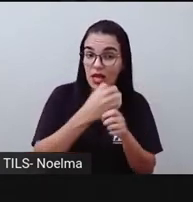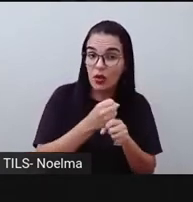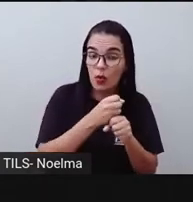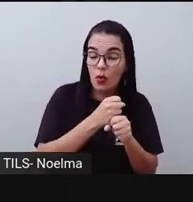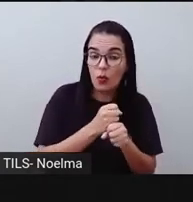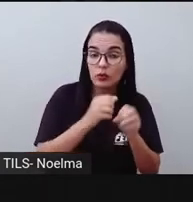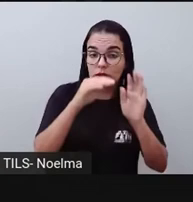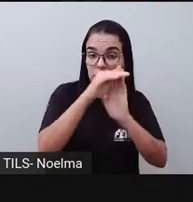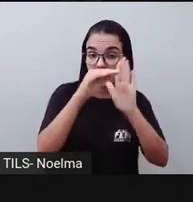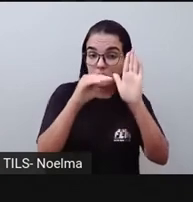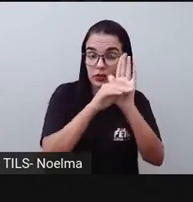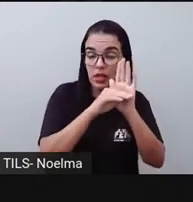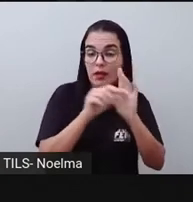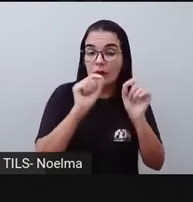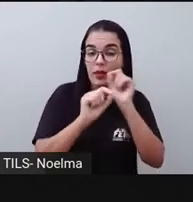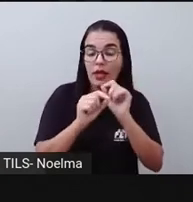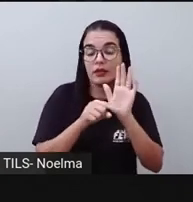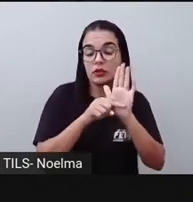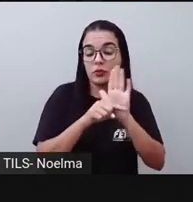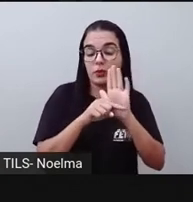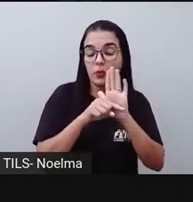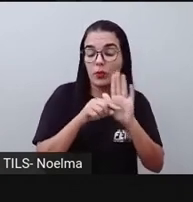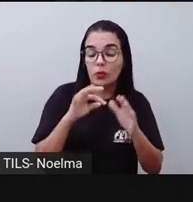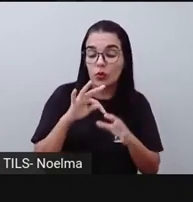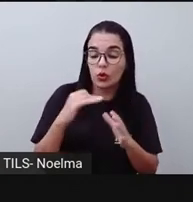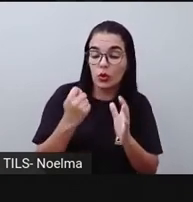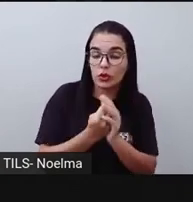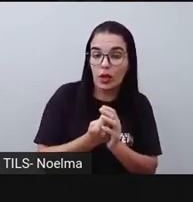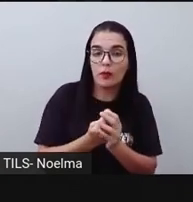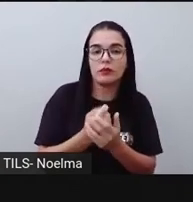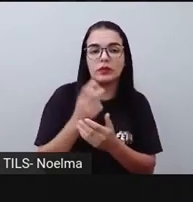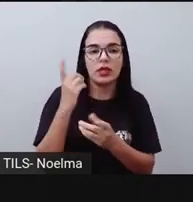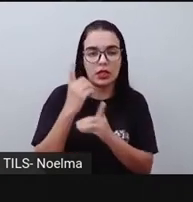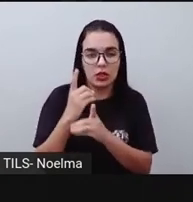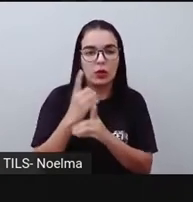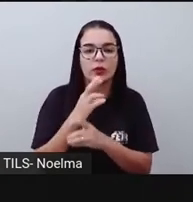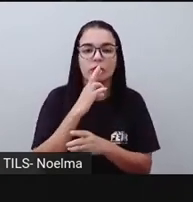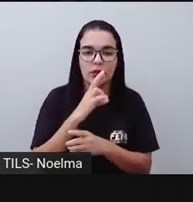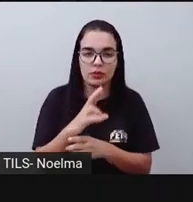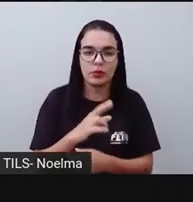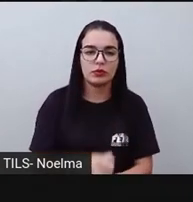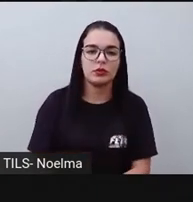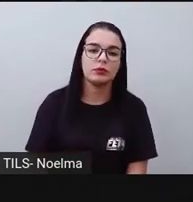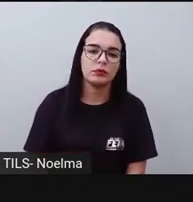total, diminuí por um número, e encontro este resultado.